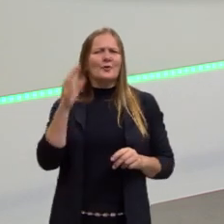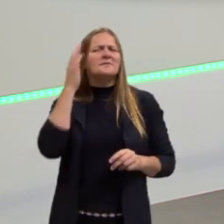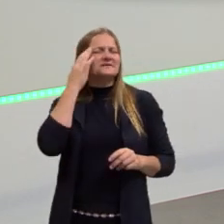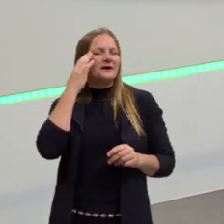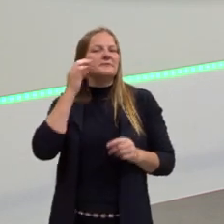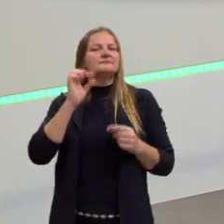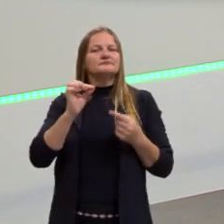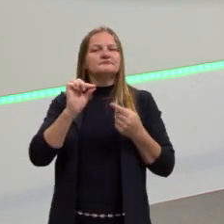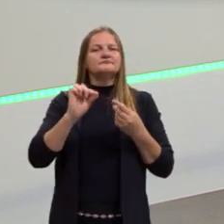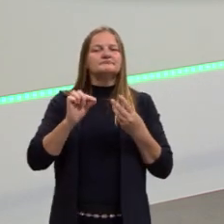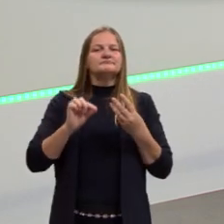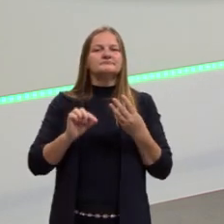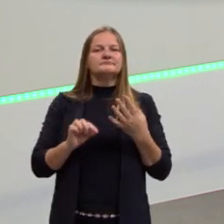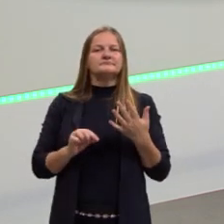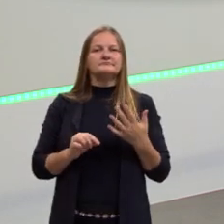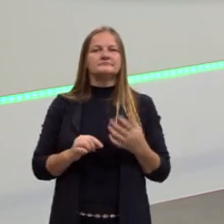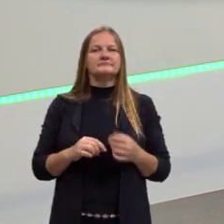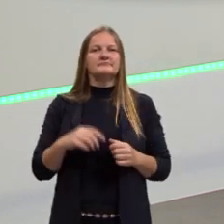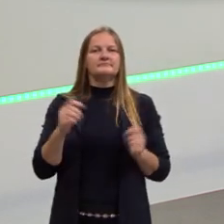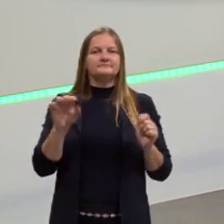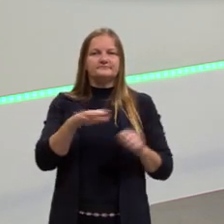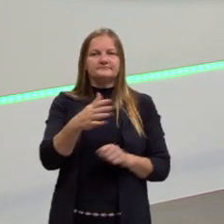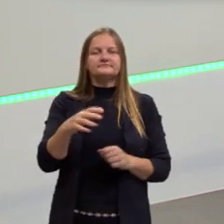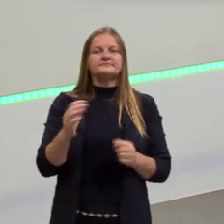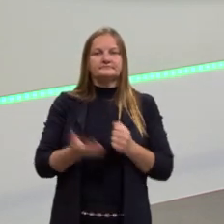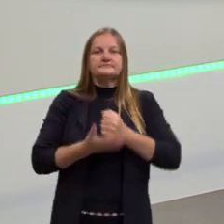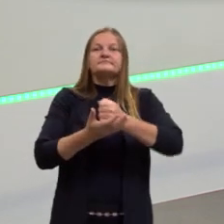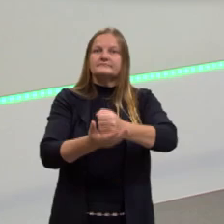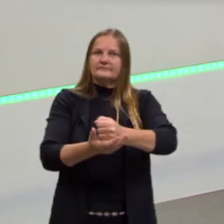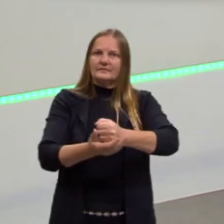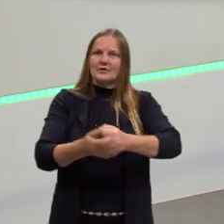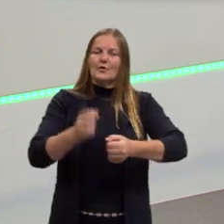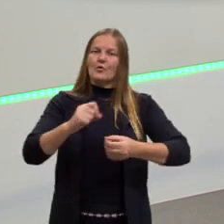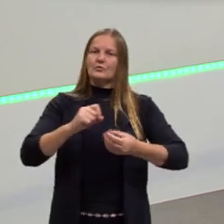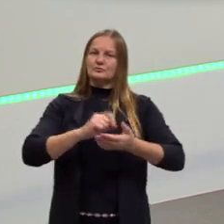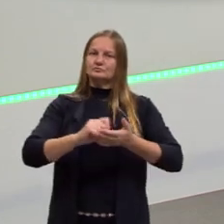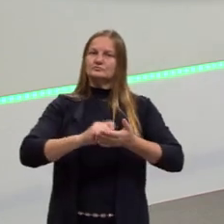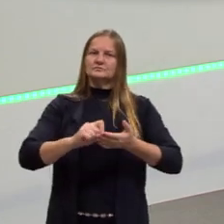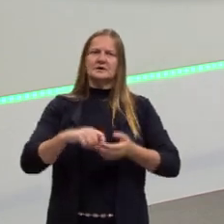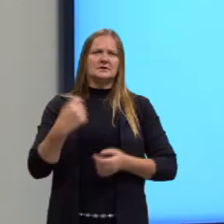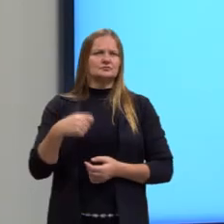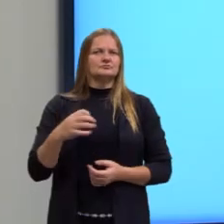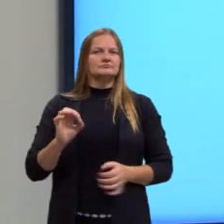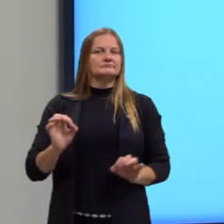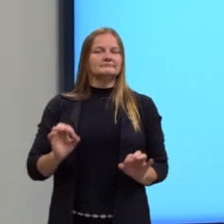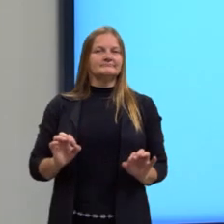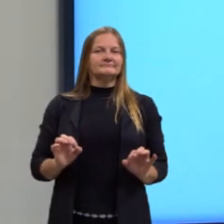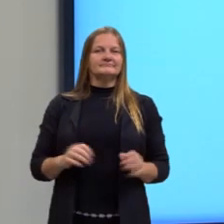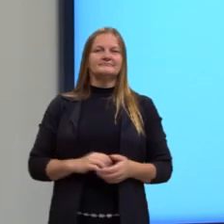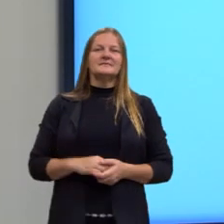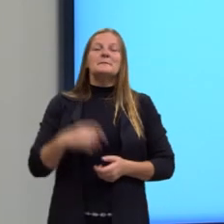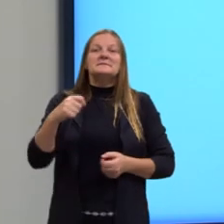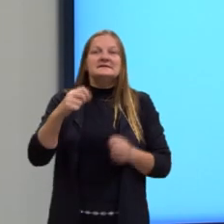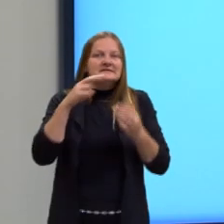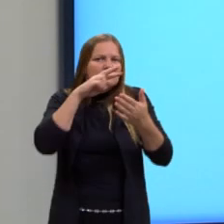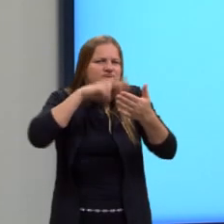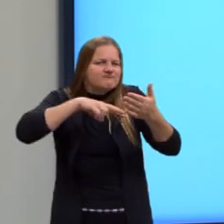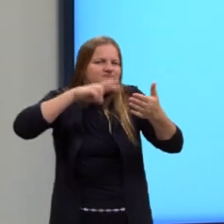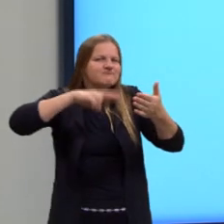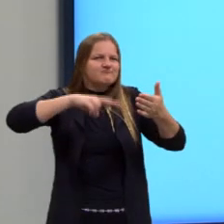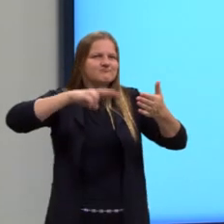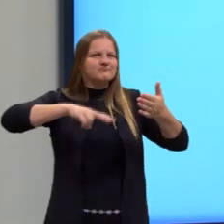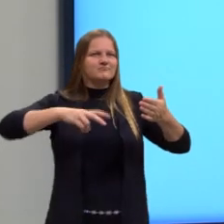pensando sobre eles e isso talvez ajude em alguma medida, mas não precisa. Eu preciso enxergar